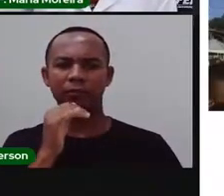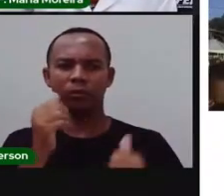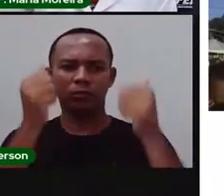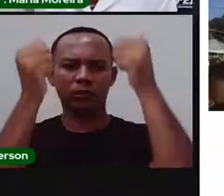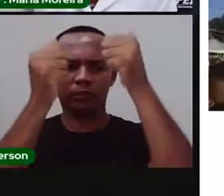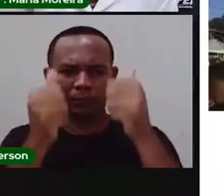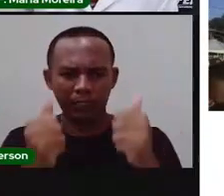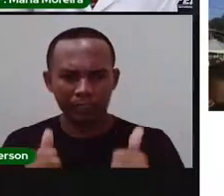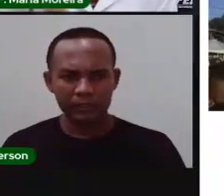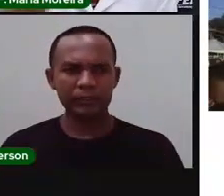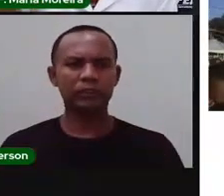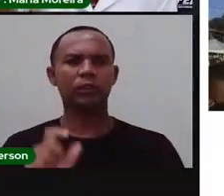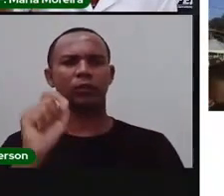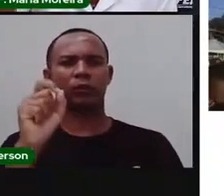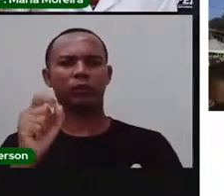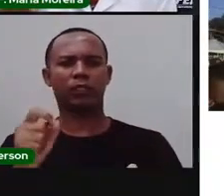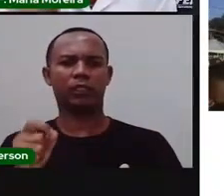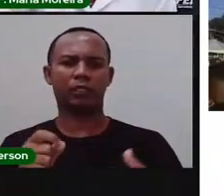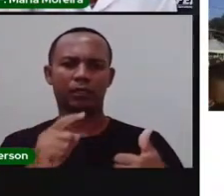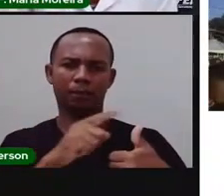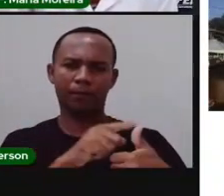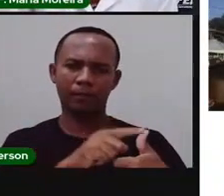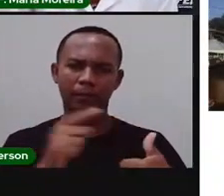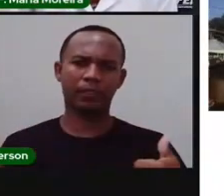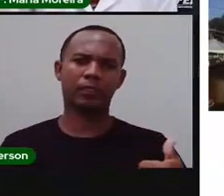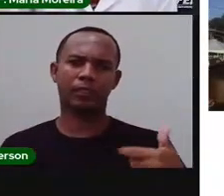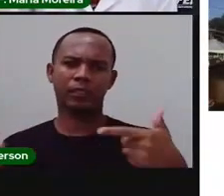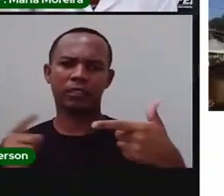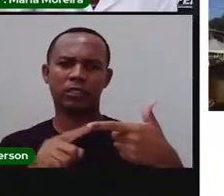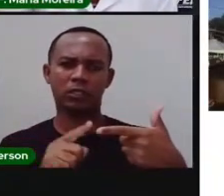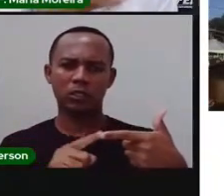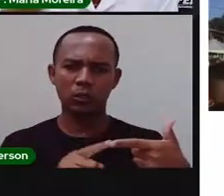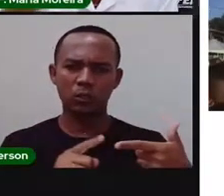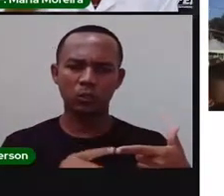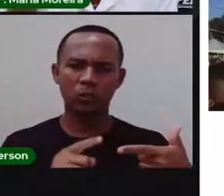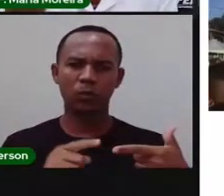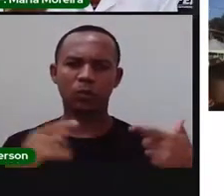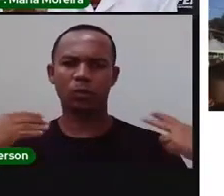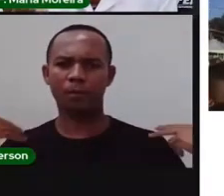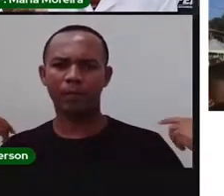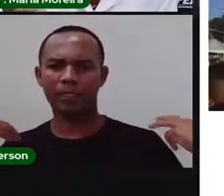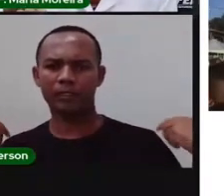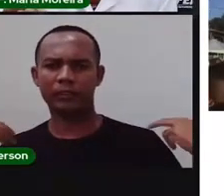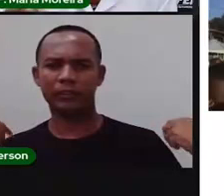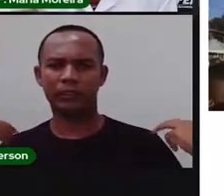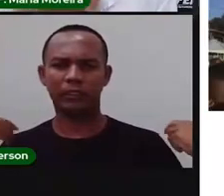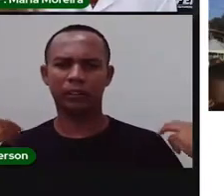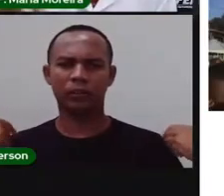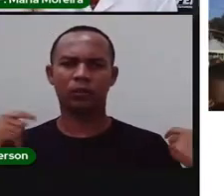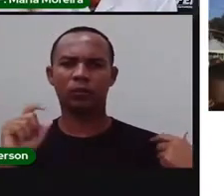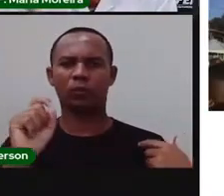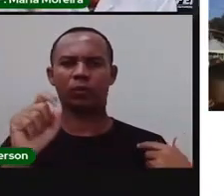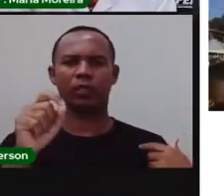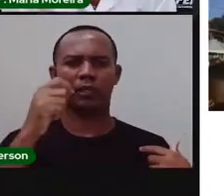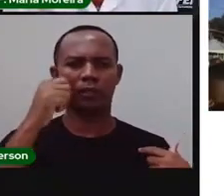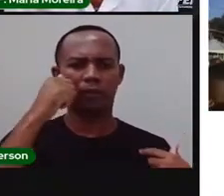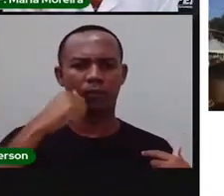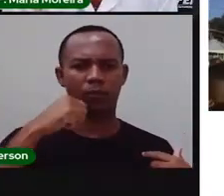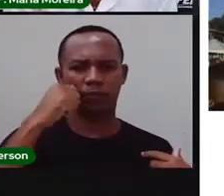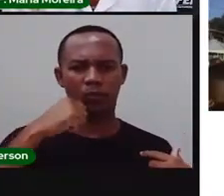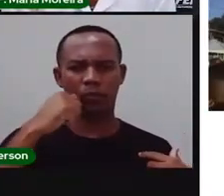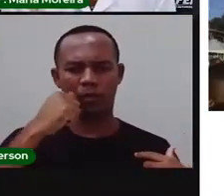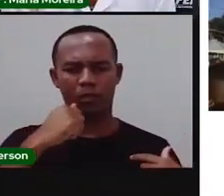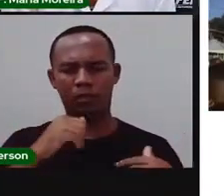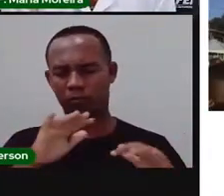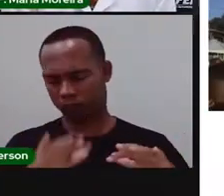Santana, né? A segunda foto é um passeio de mães e filhas de santos